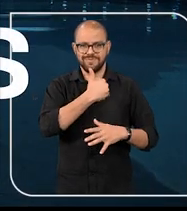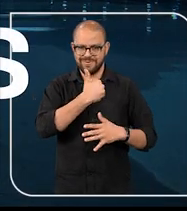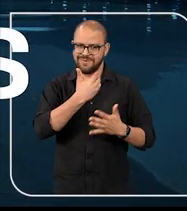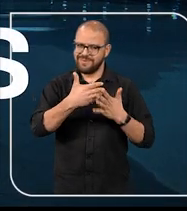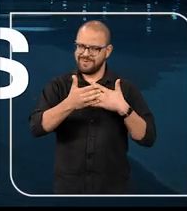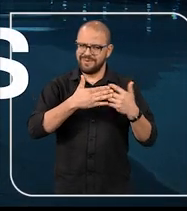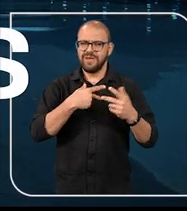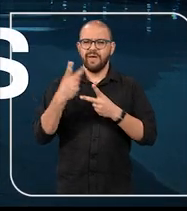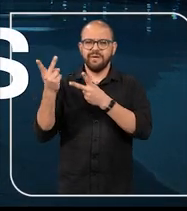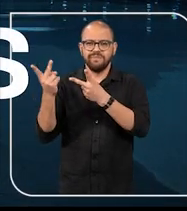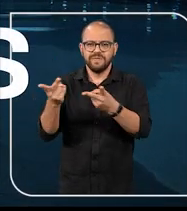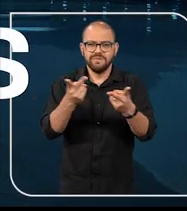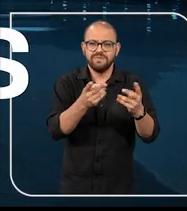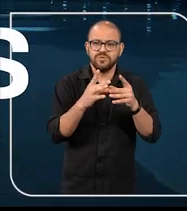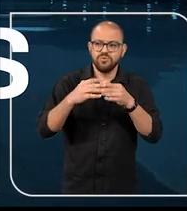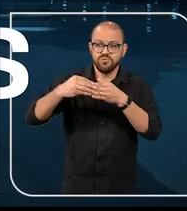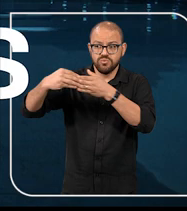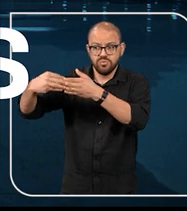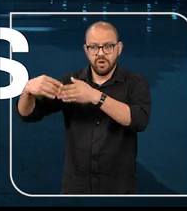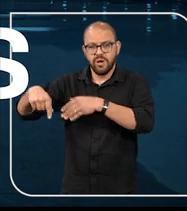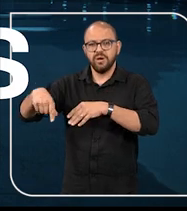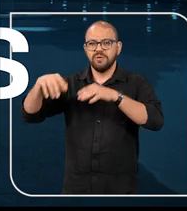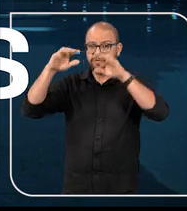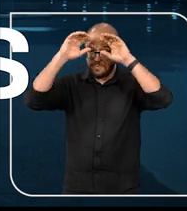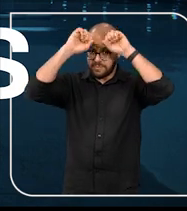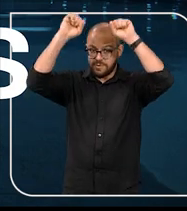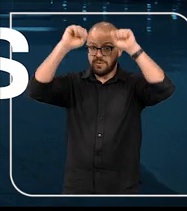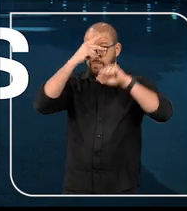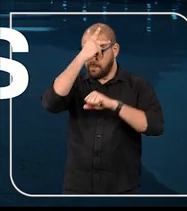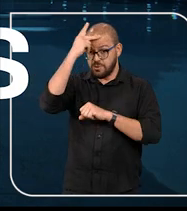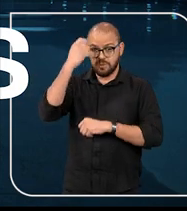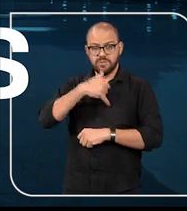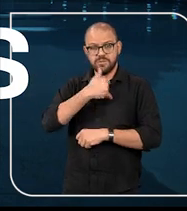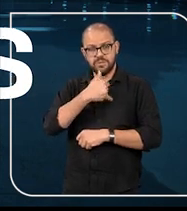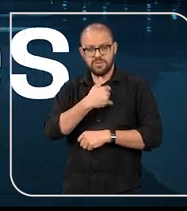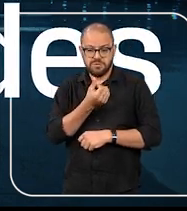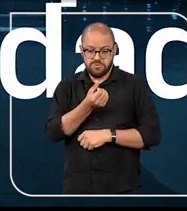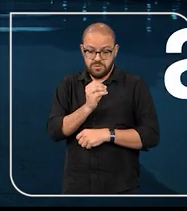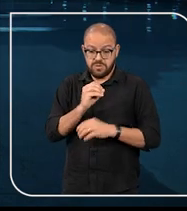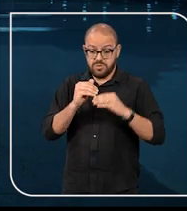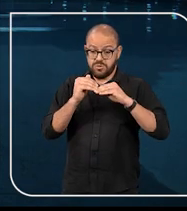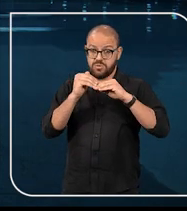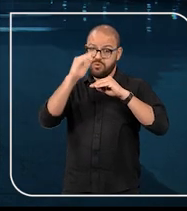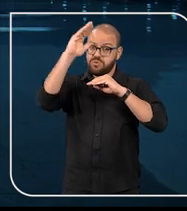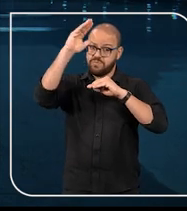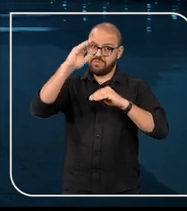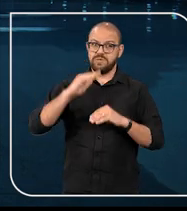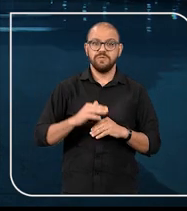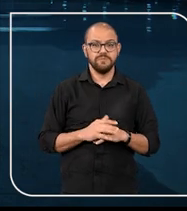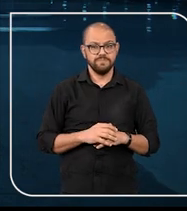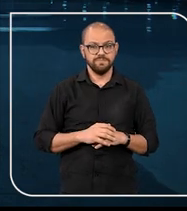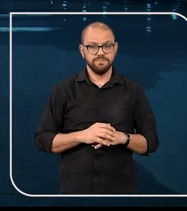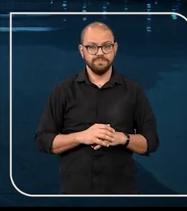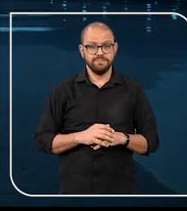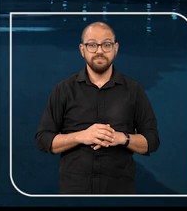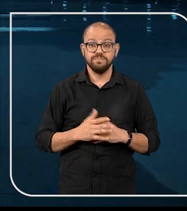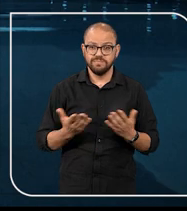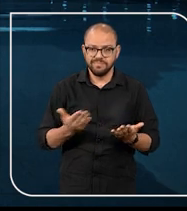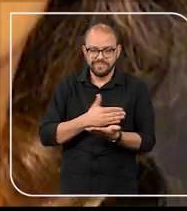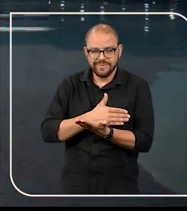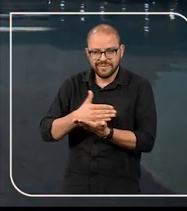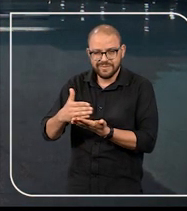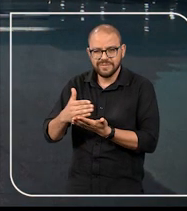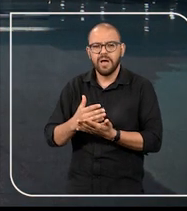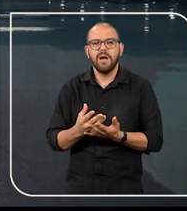Todas as Idades realiza visitas guiadas pelo Tribunal, com pessoas com idade igual ou superior a 60